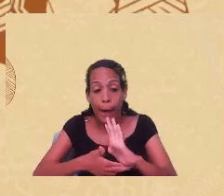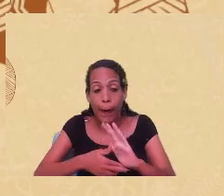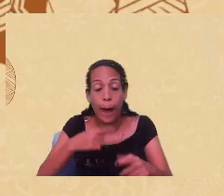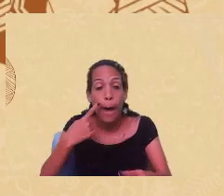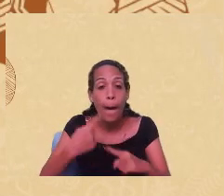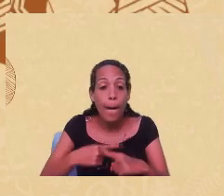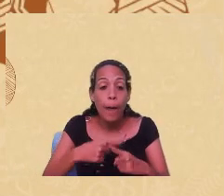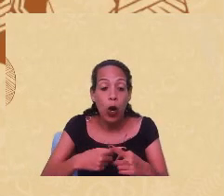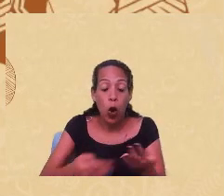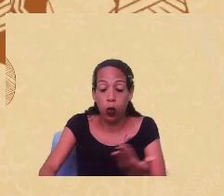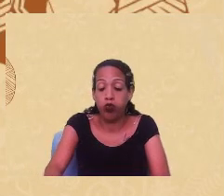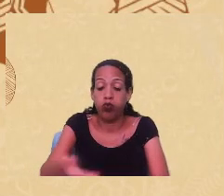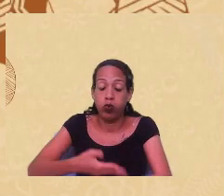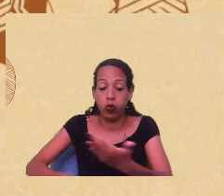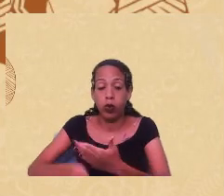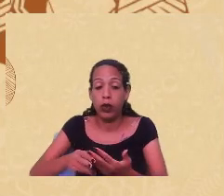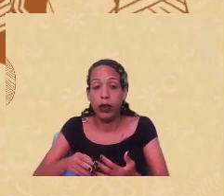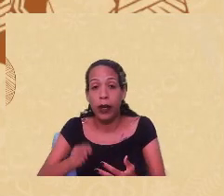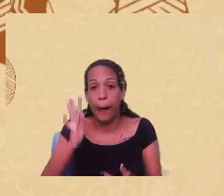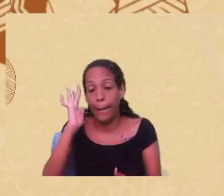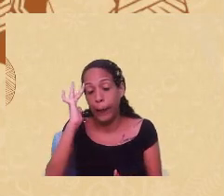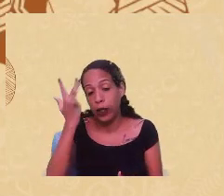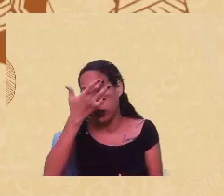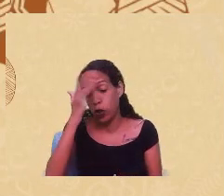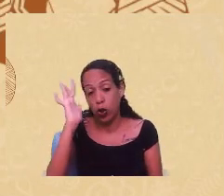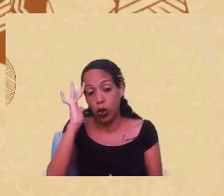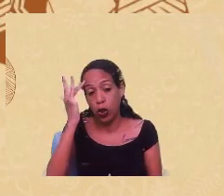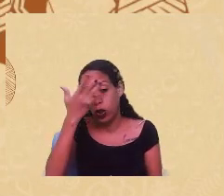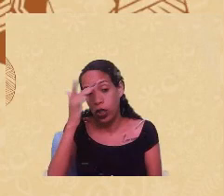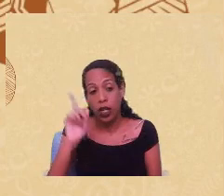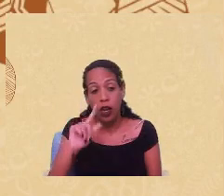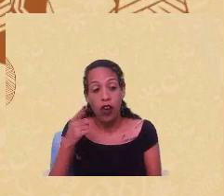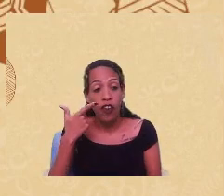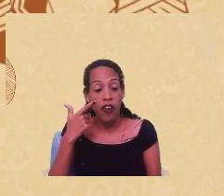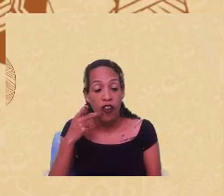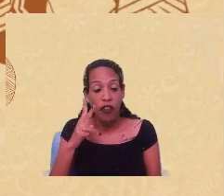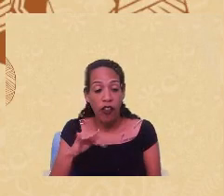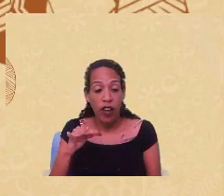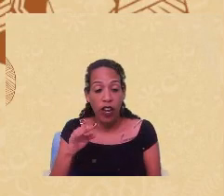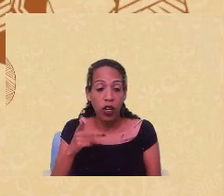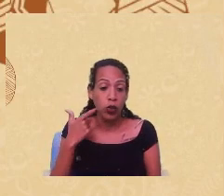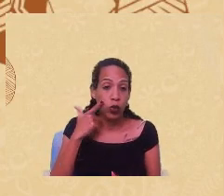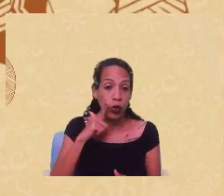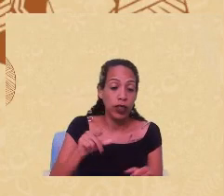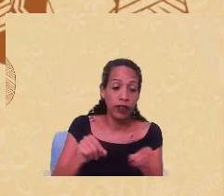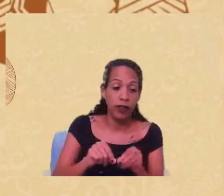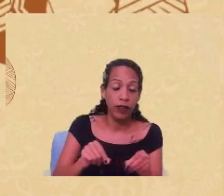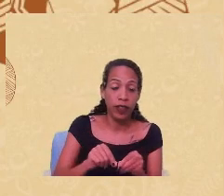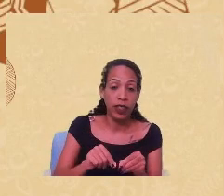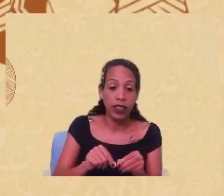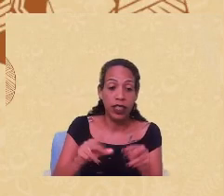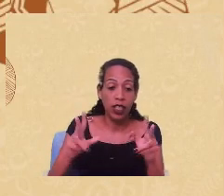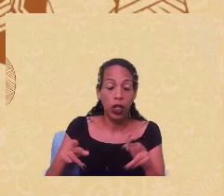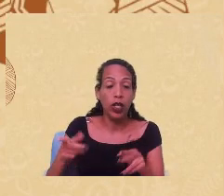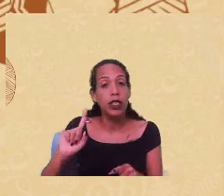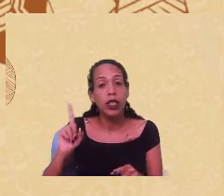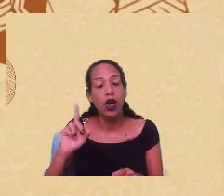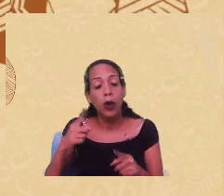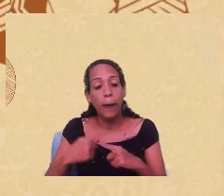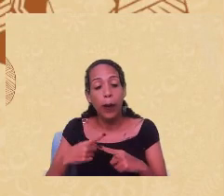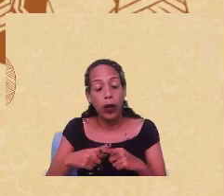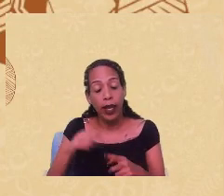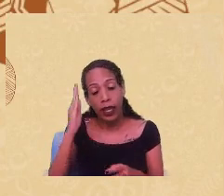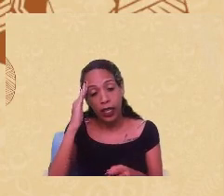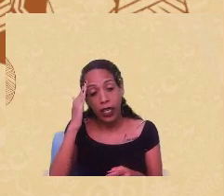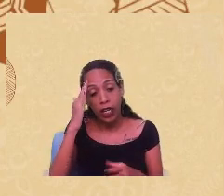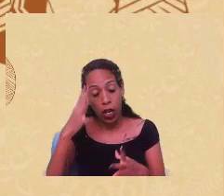psicologia não vai conseguir produzir esse comum sem compreender muito bem as